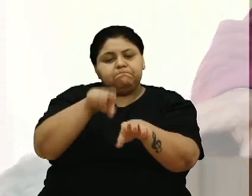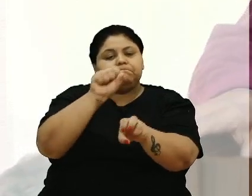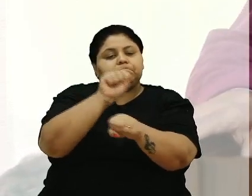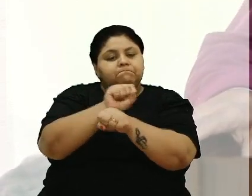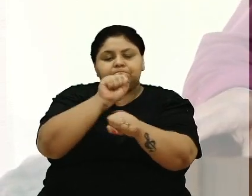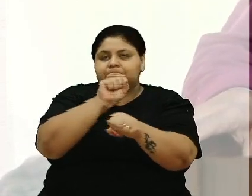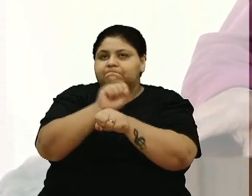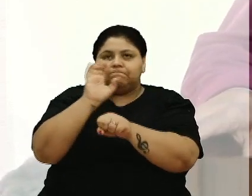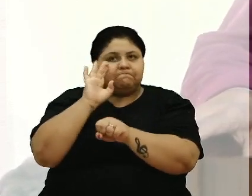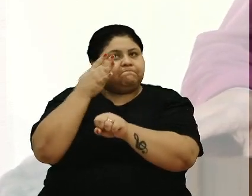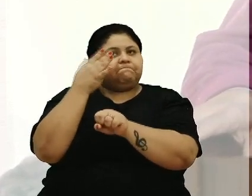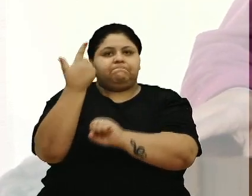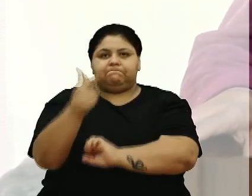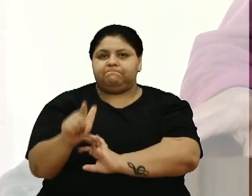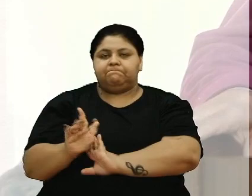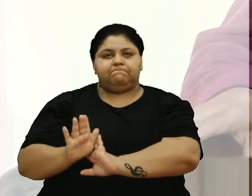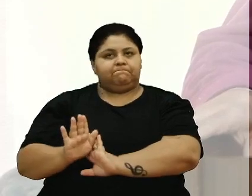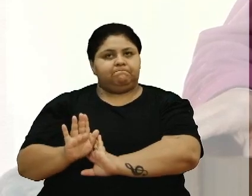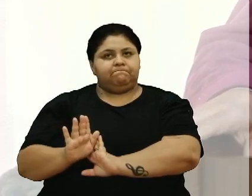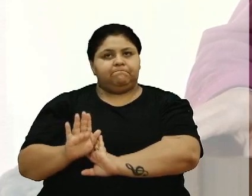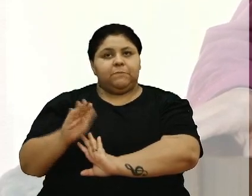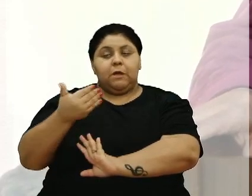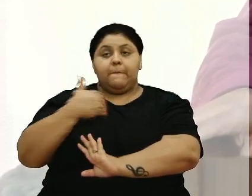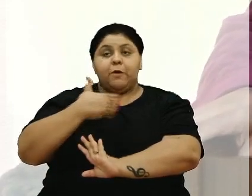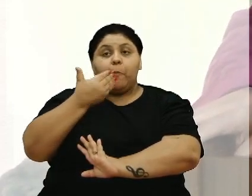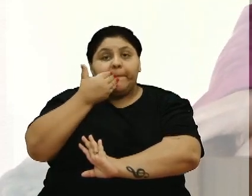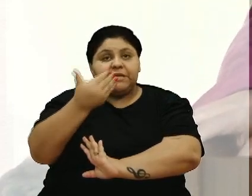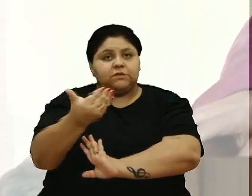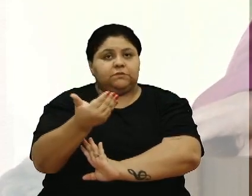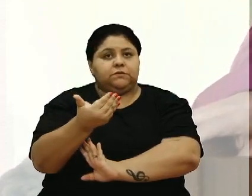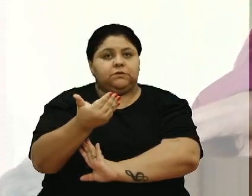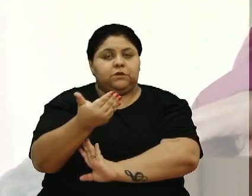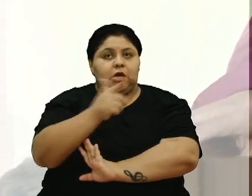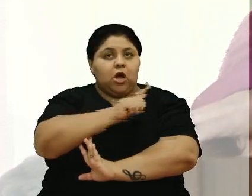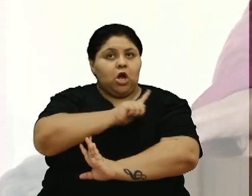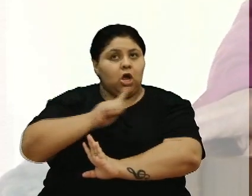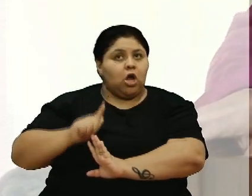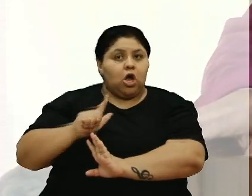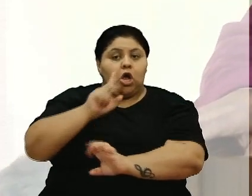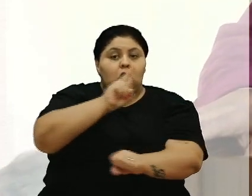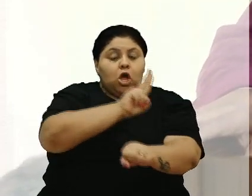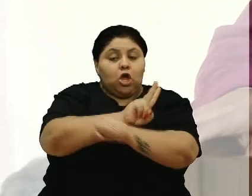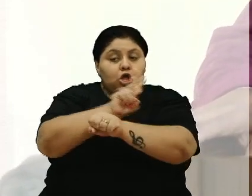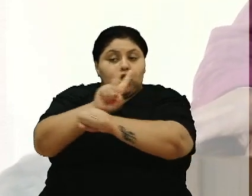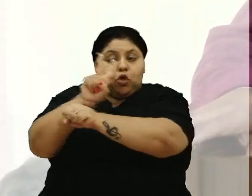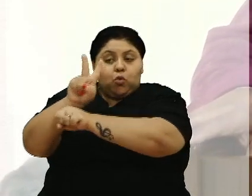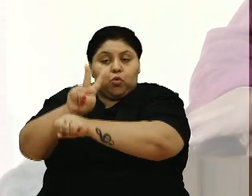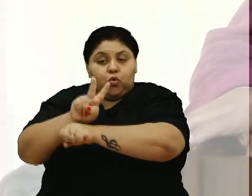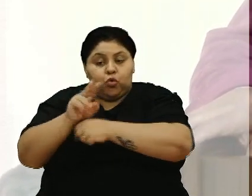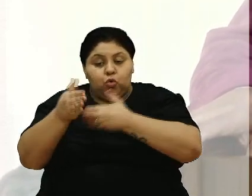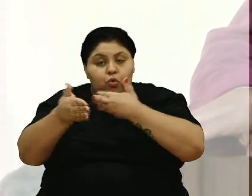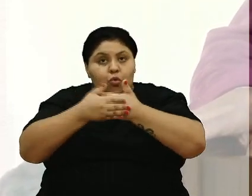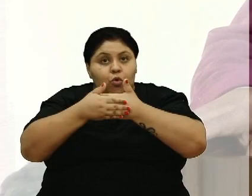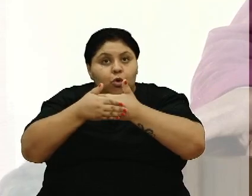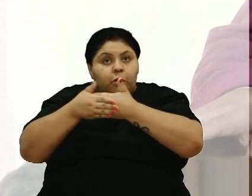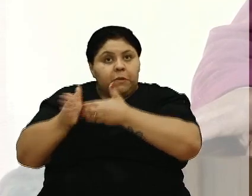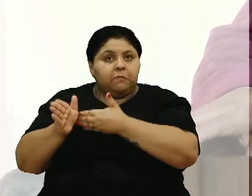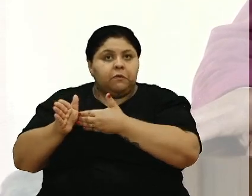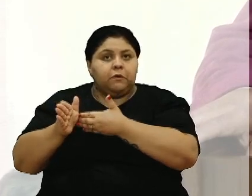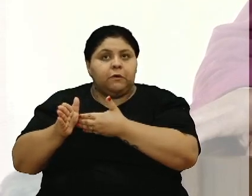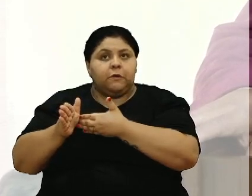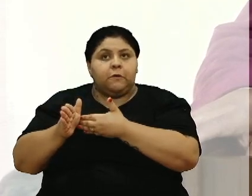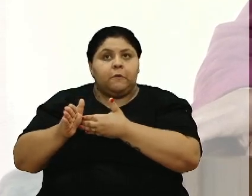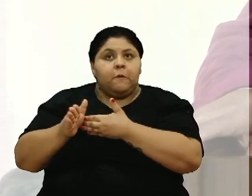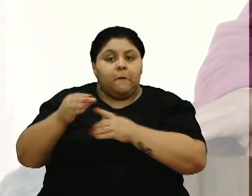que isso não ocorra então meu pedido ao governo que cuide das comportas principalmente neste